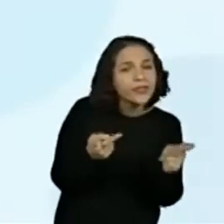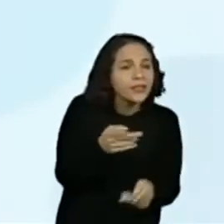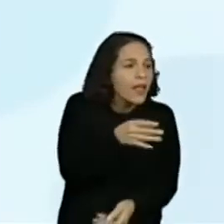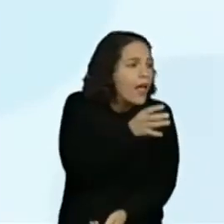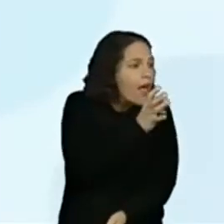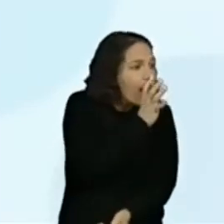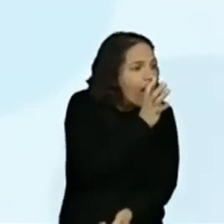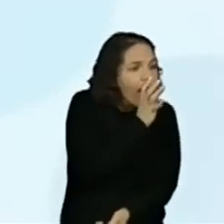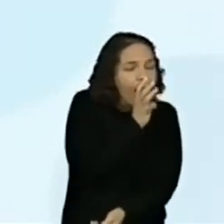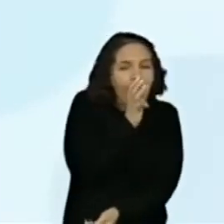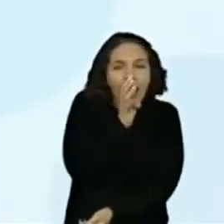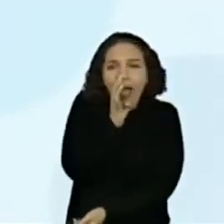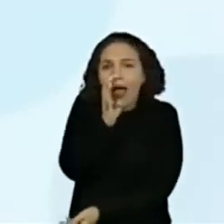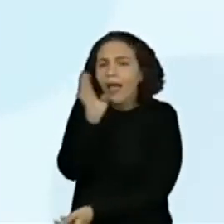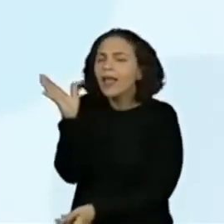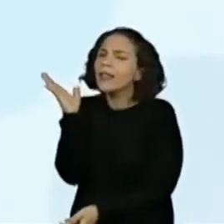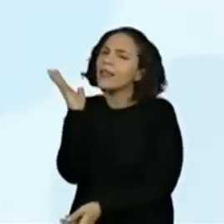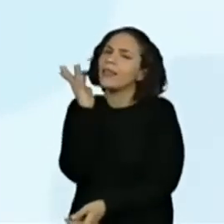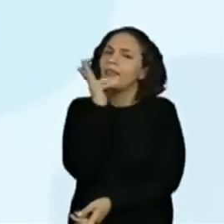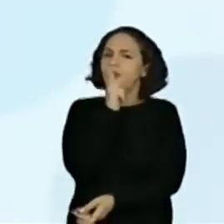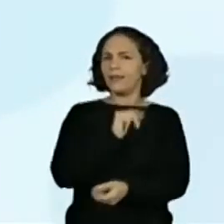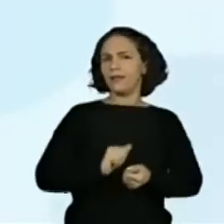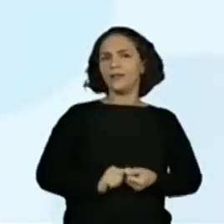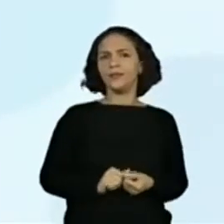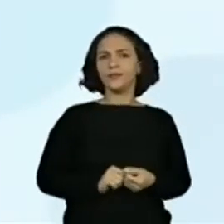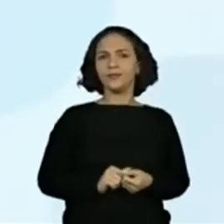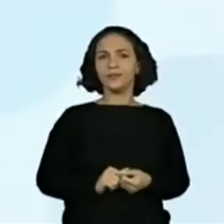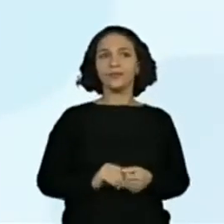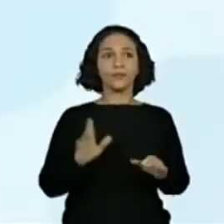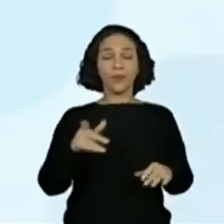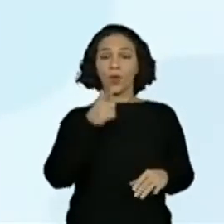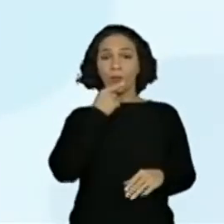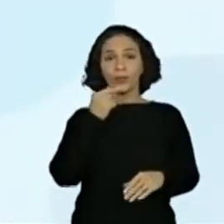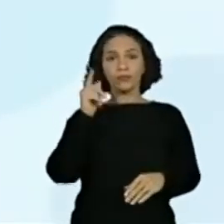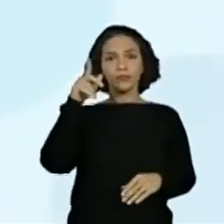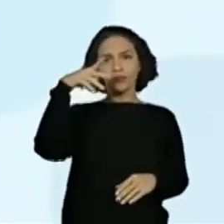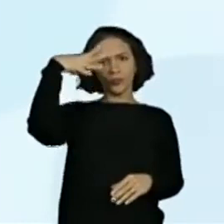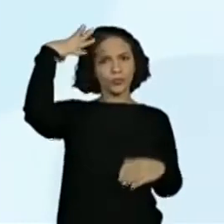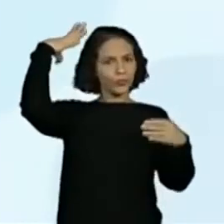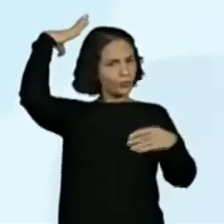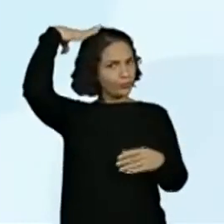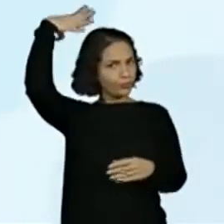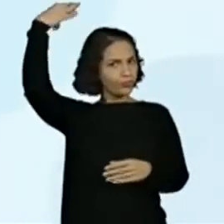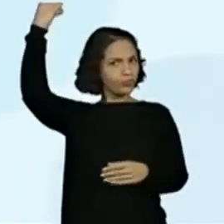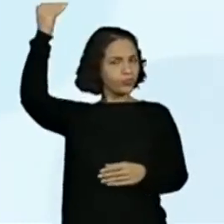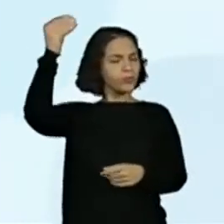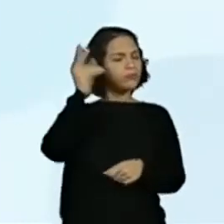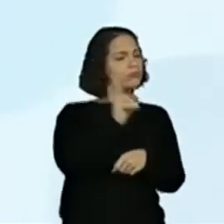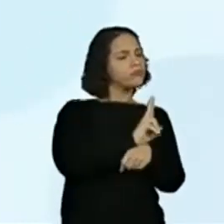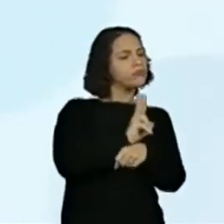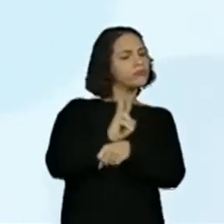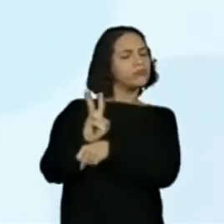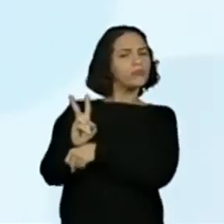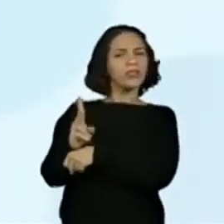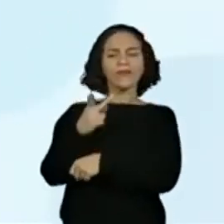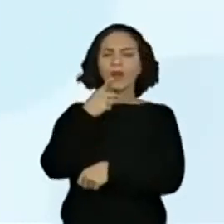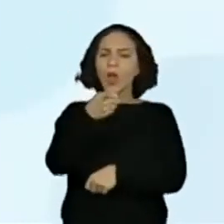lago que deu nome ao reino. O mago guardião descrevia o lugar dizendo, Sua cor é única,